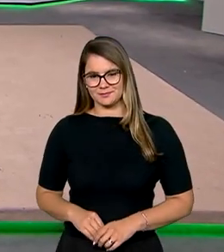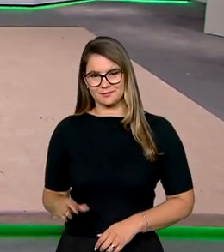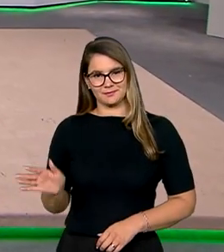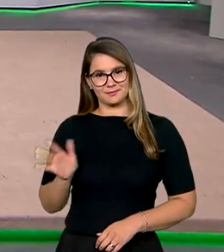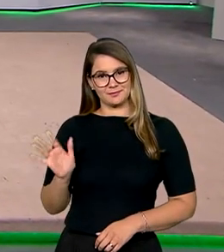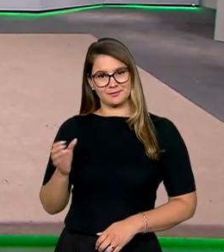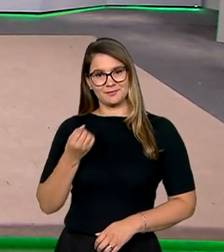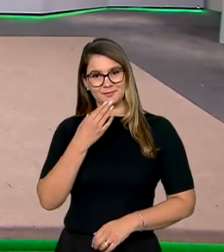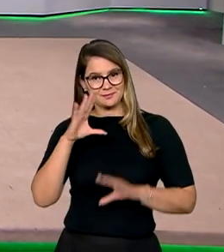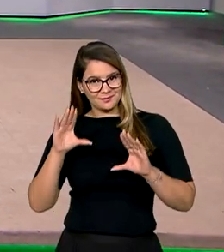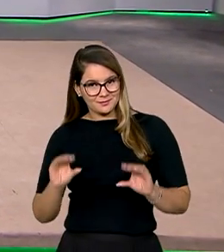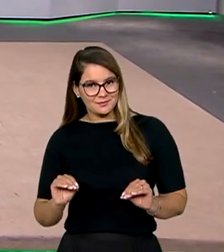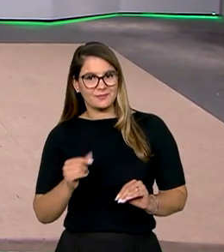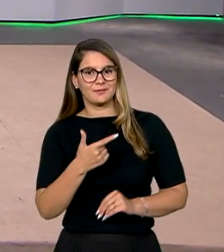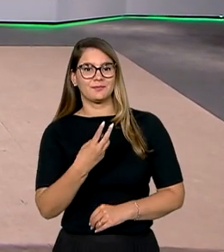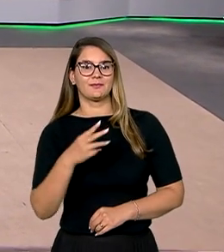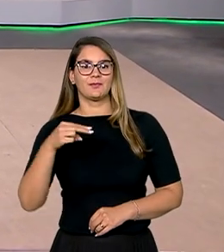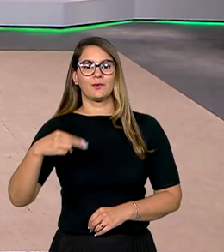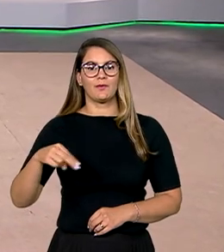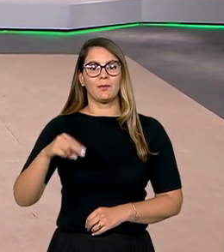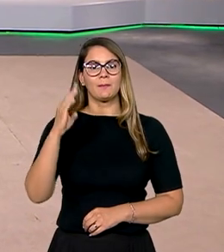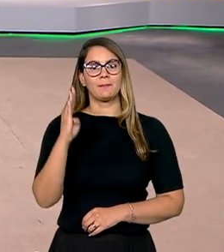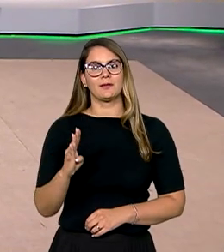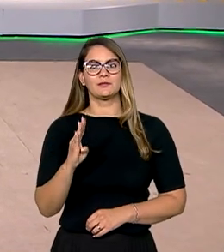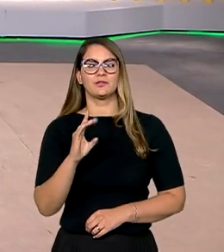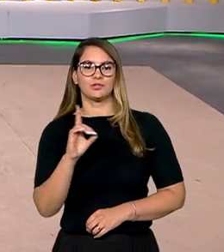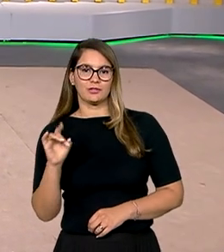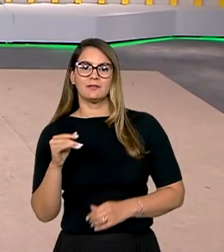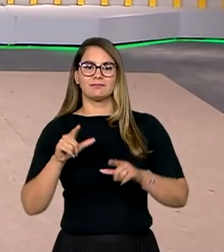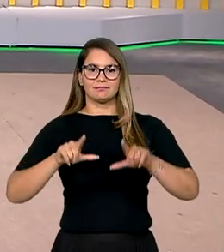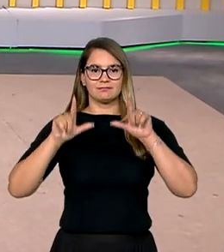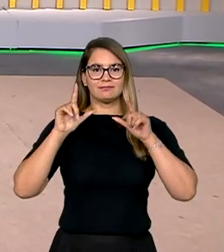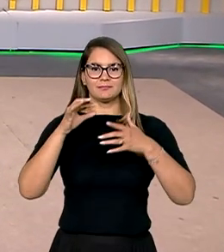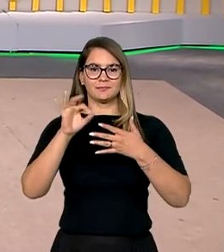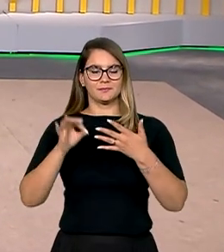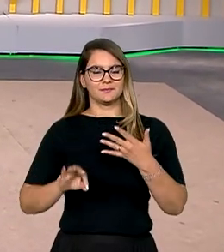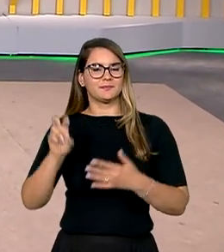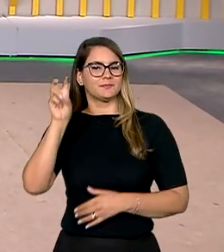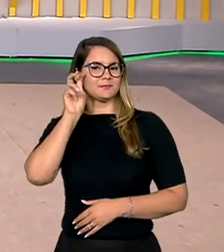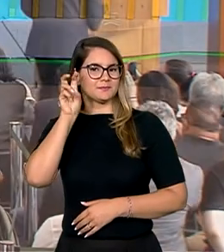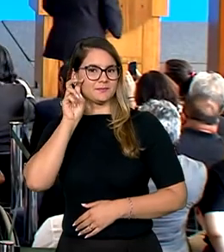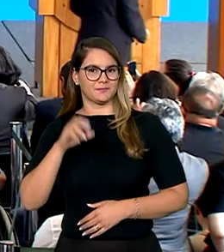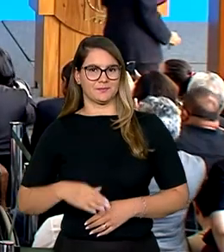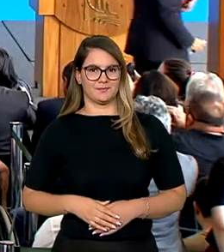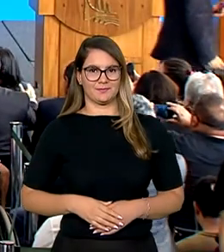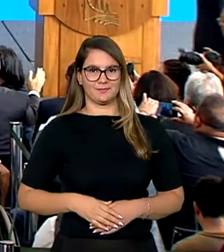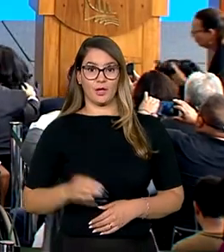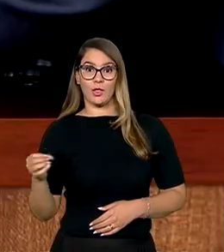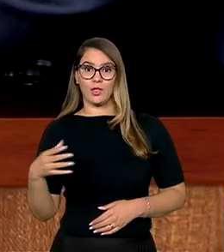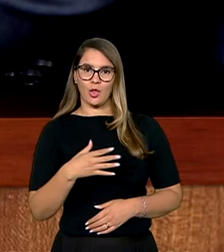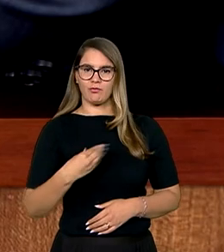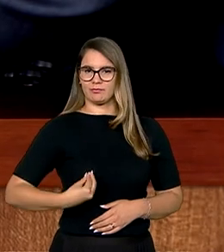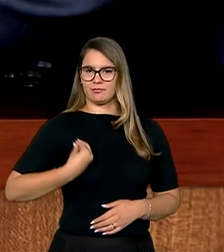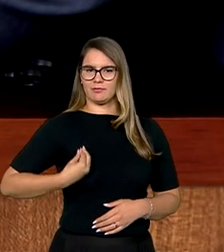Olá, boa noite. 23 de novembro, o Brasil em Dia já está no ar e estes são os destaques desta quinta-feira. Novo